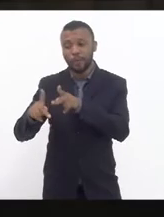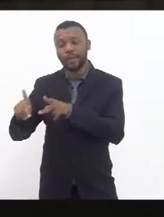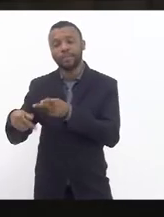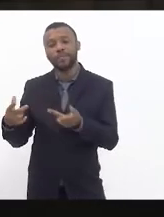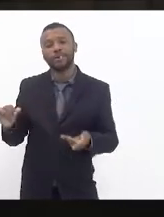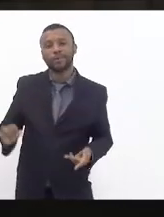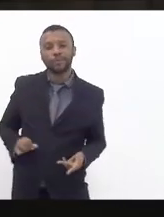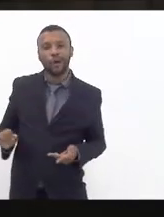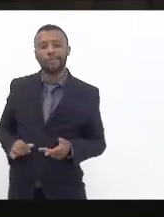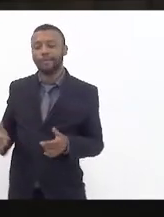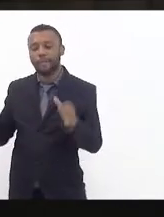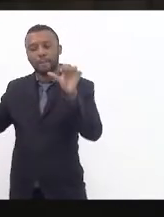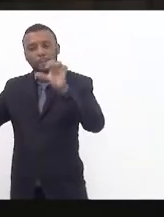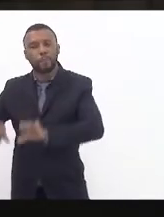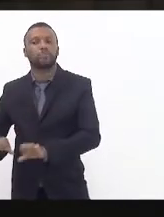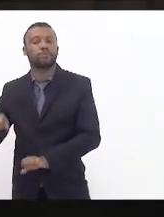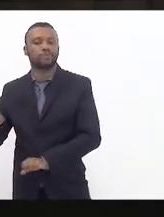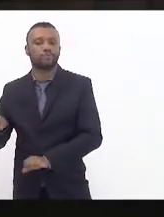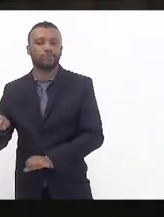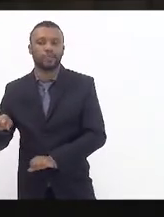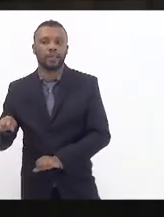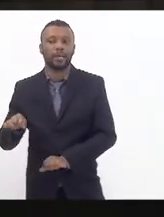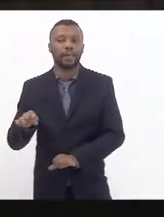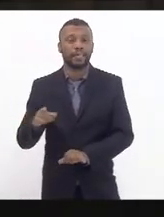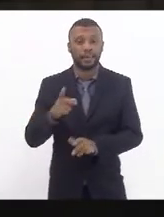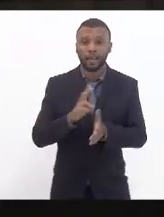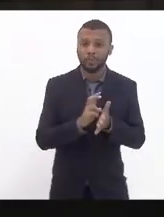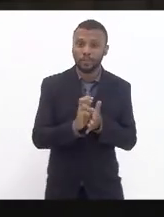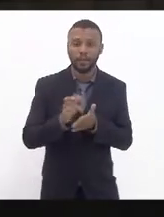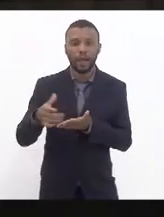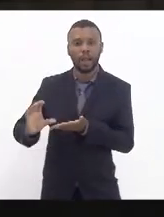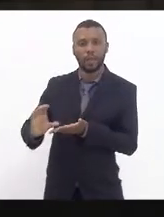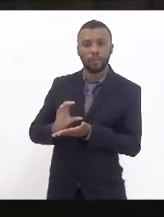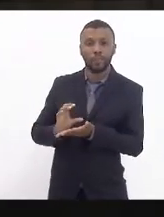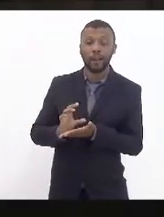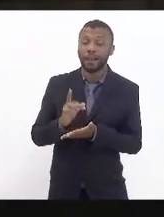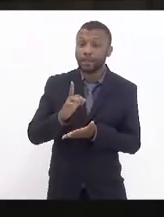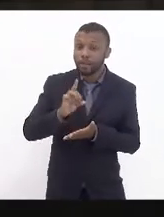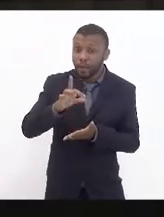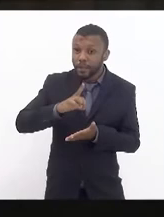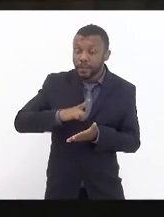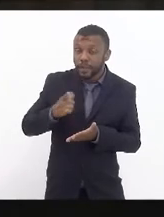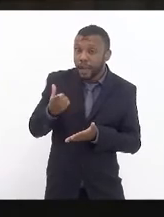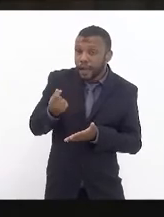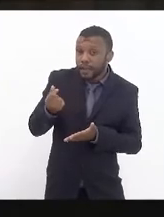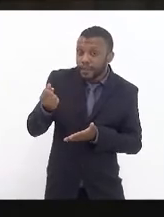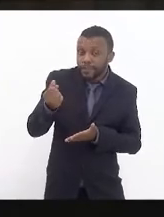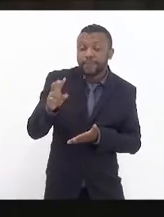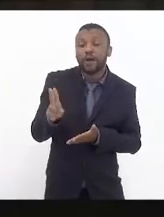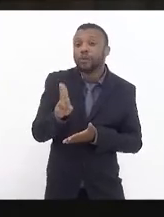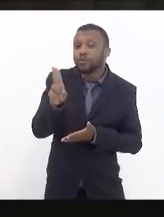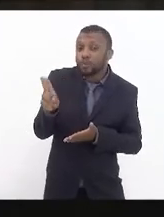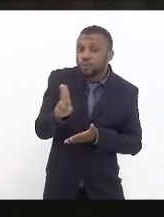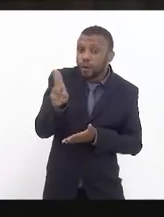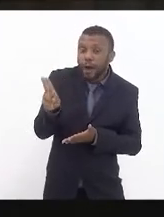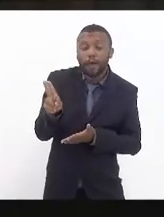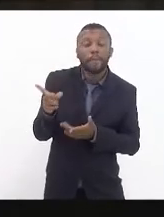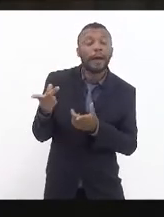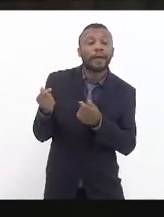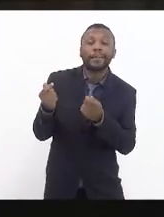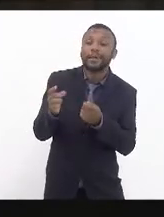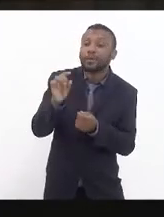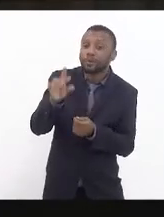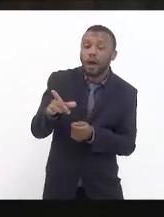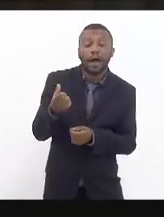perrengue é a população que a supervia ela recebe a tarifa e ela sobrevive apenas da tarifa do usuário mais nada só da